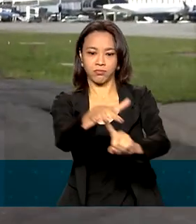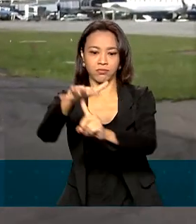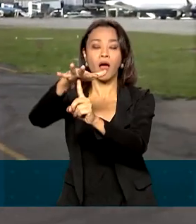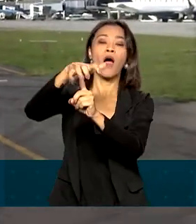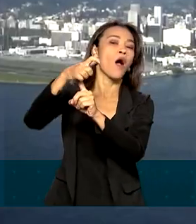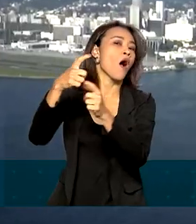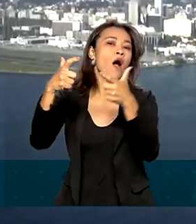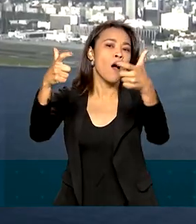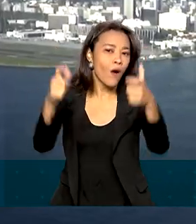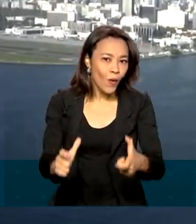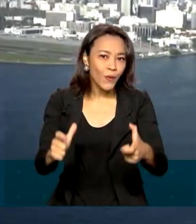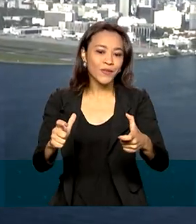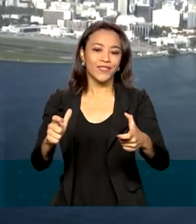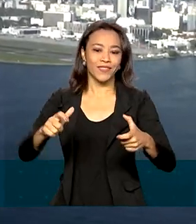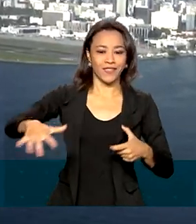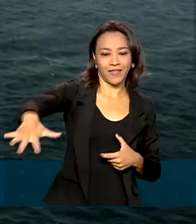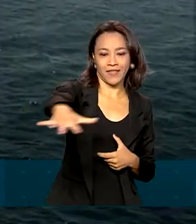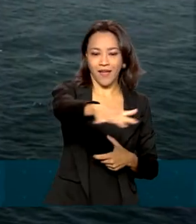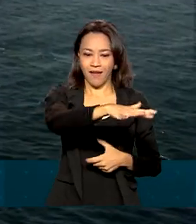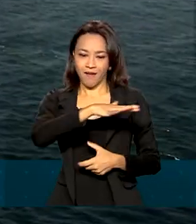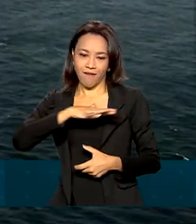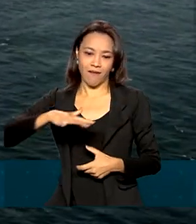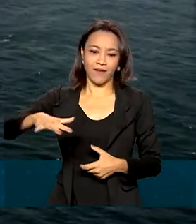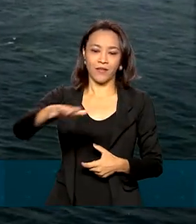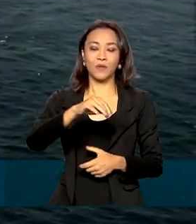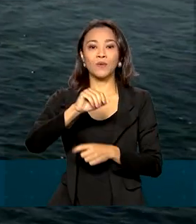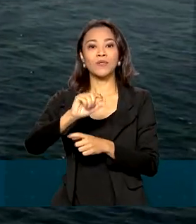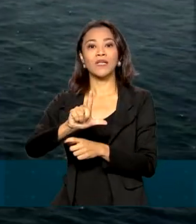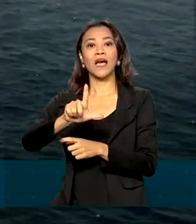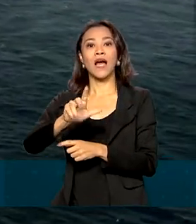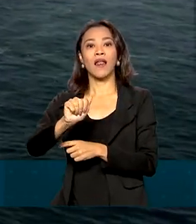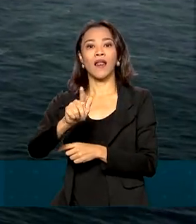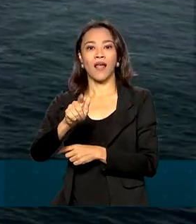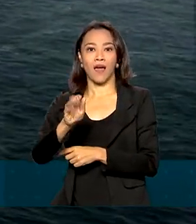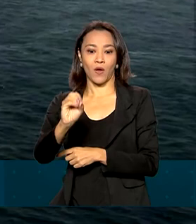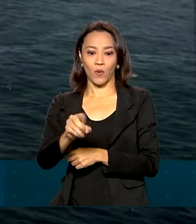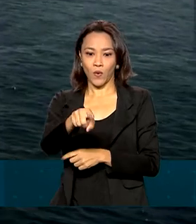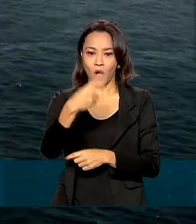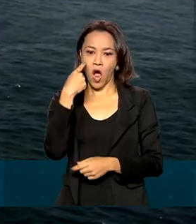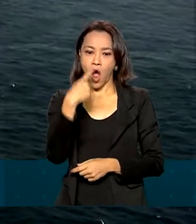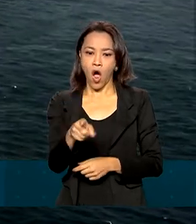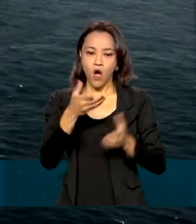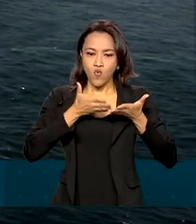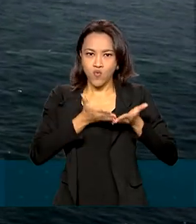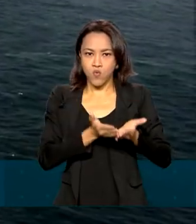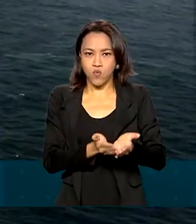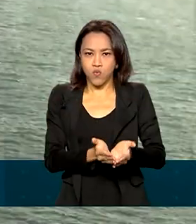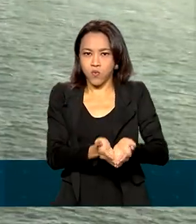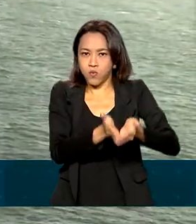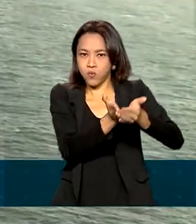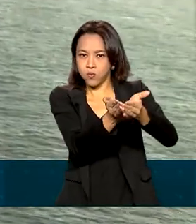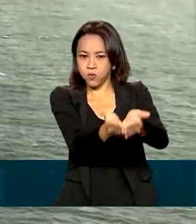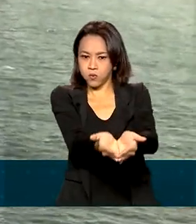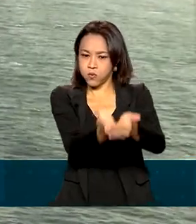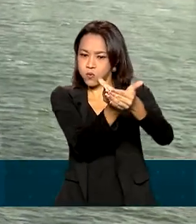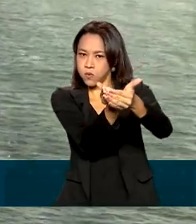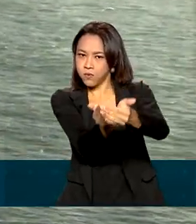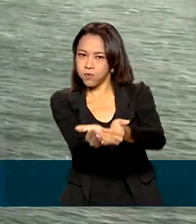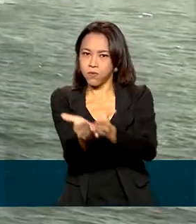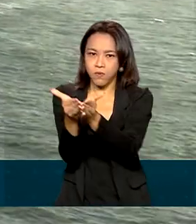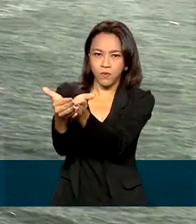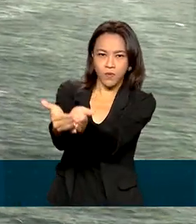destino era a região dos lagos. Lá estava o aeródromo multipropósito atlântico, a maior